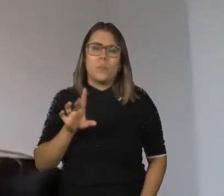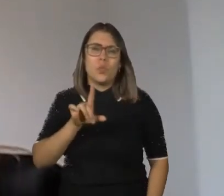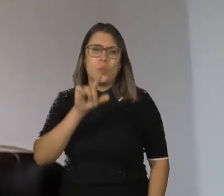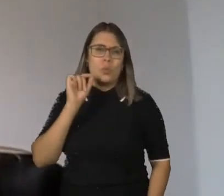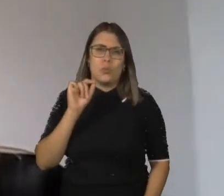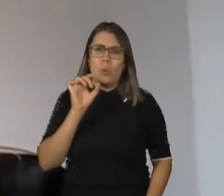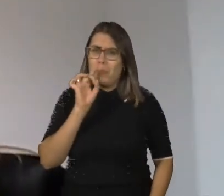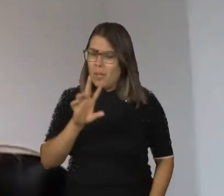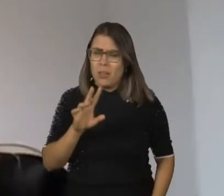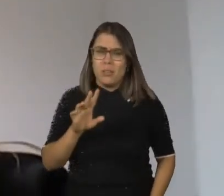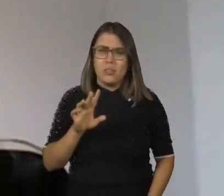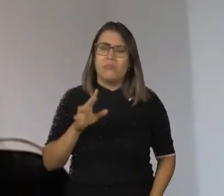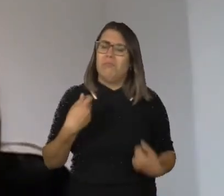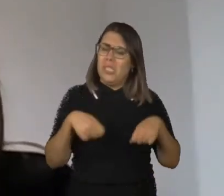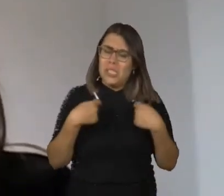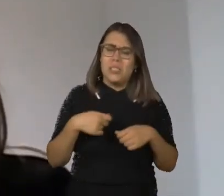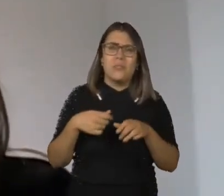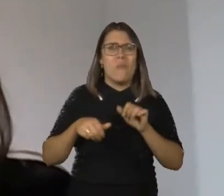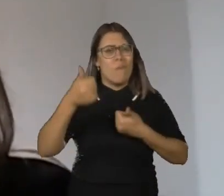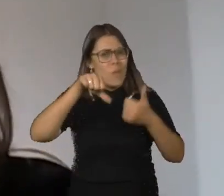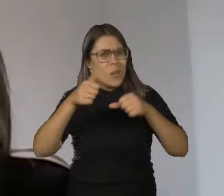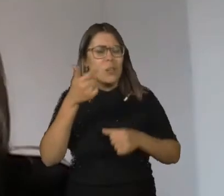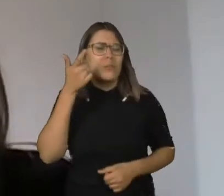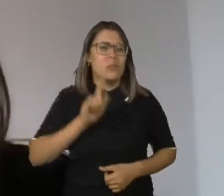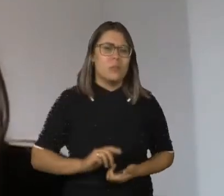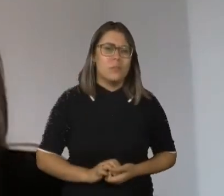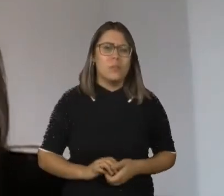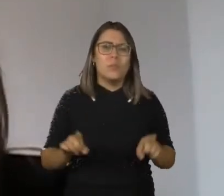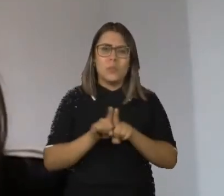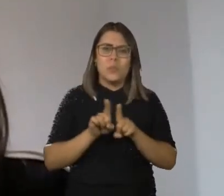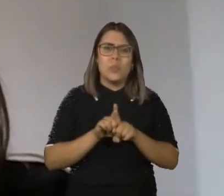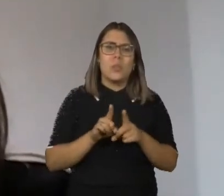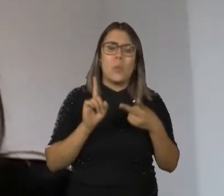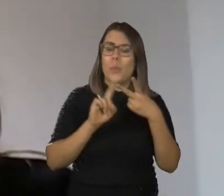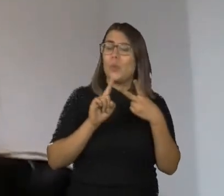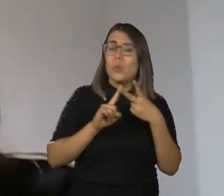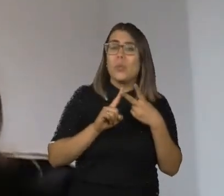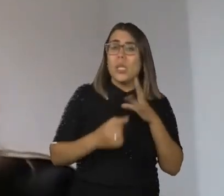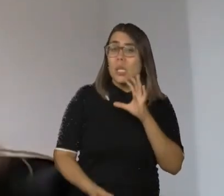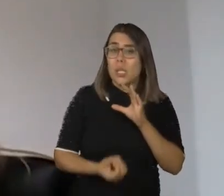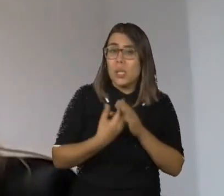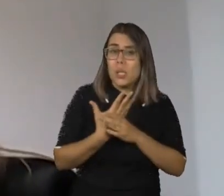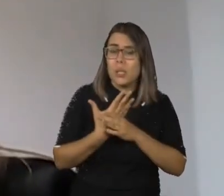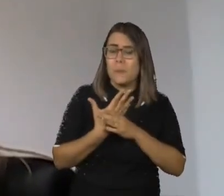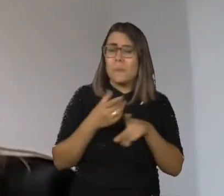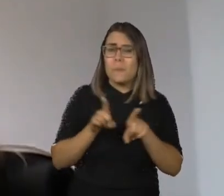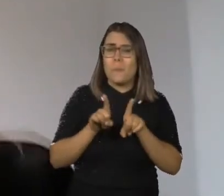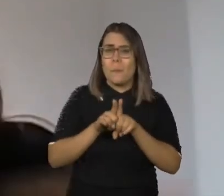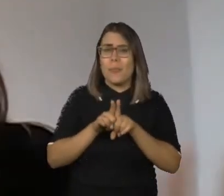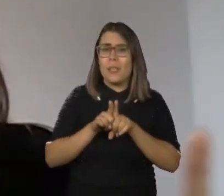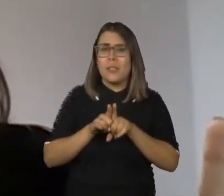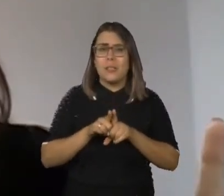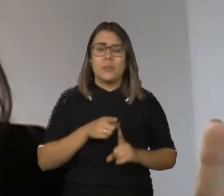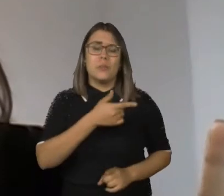pelo orgânico? Outra coisa, não objetivo com isso criar uma tese contrária. Dizer